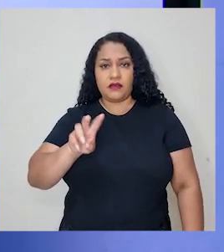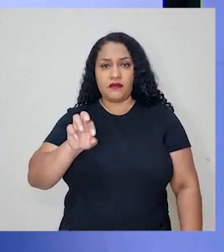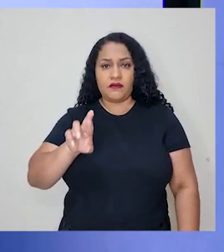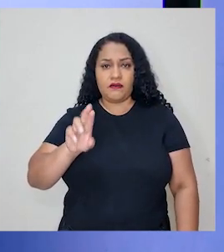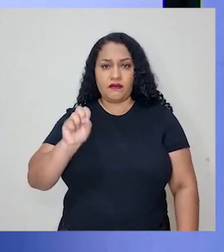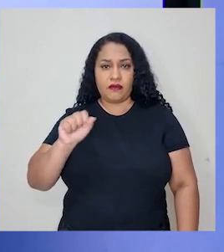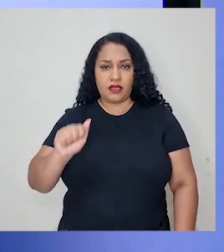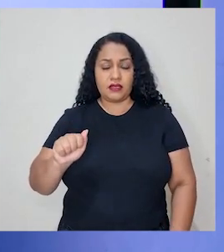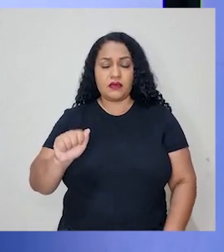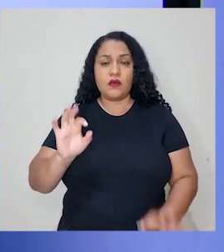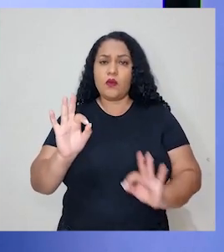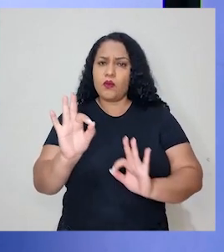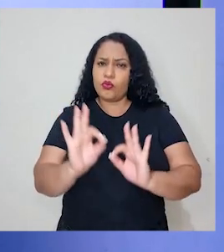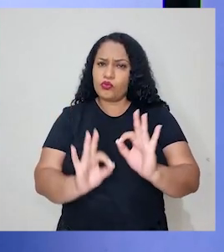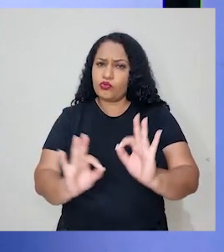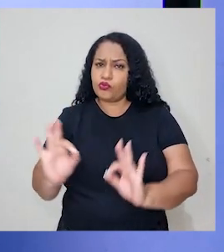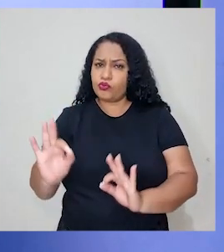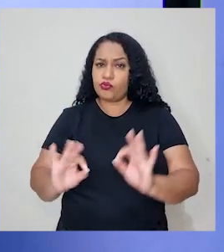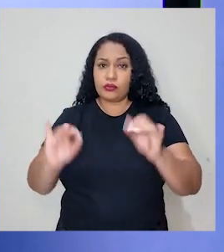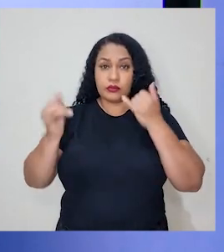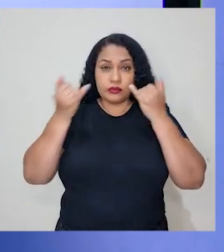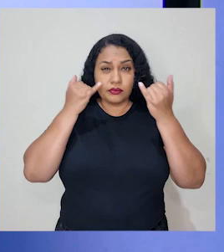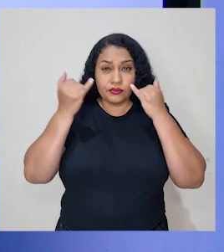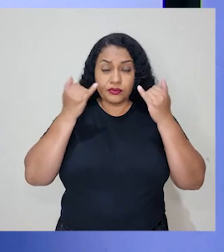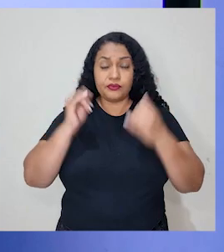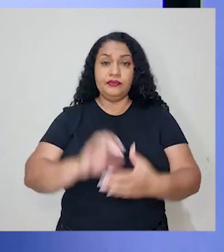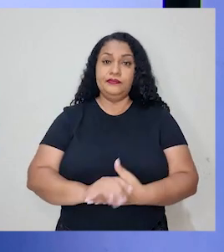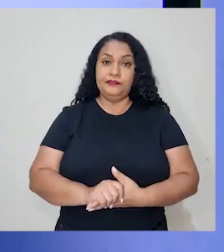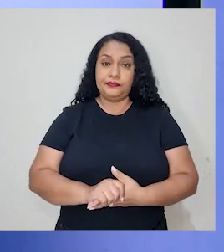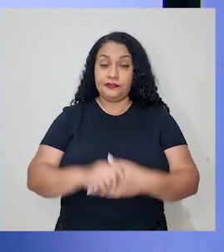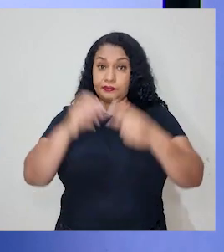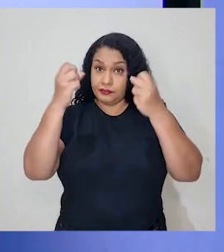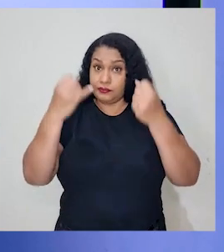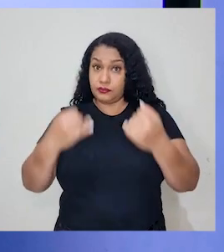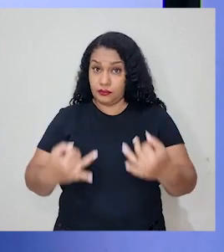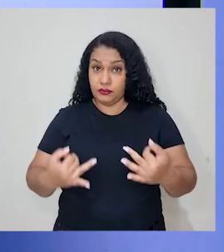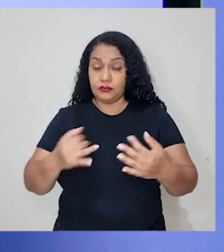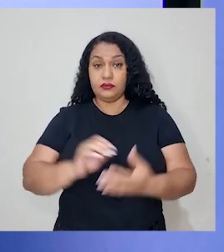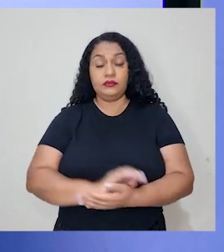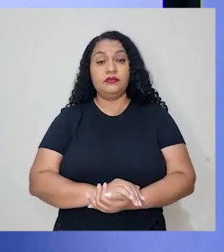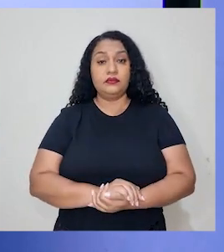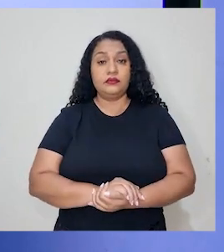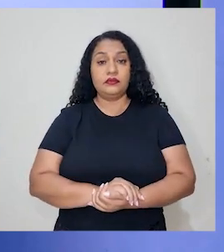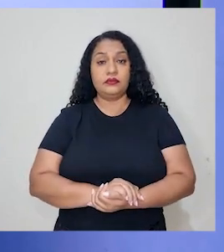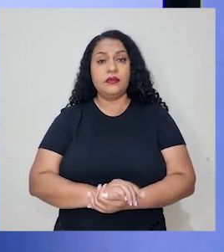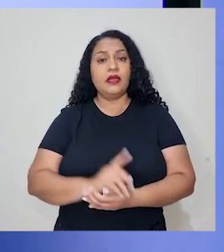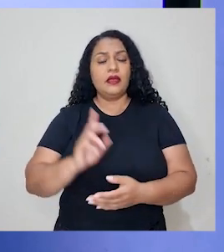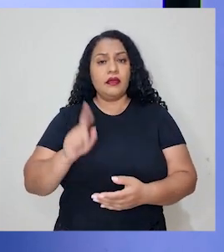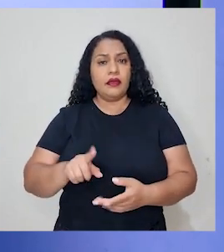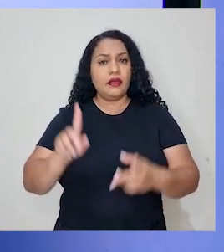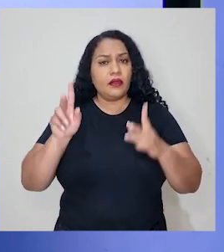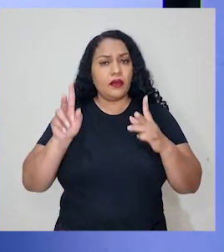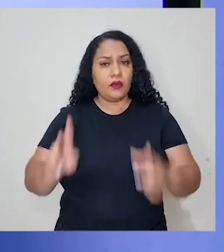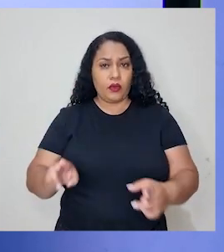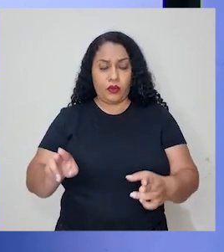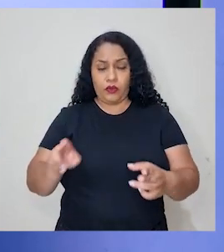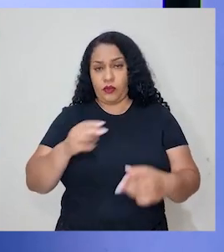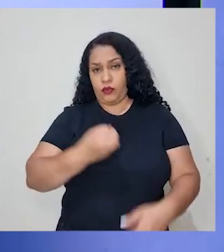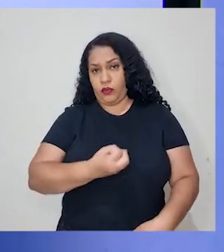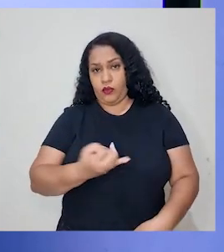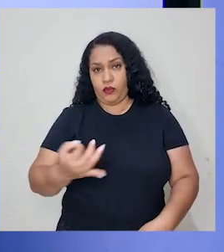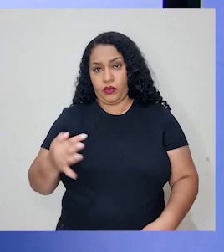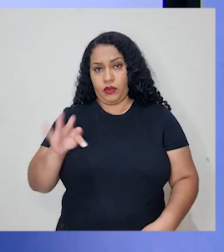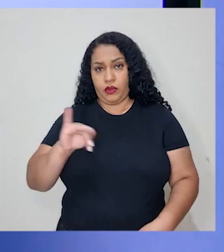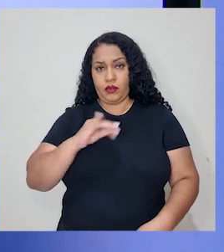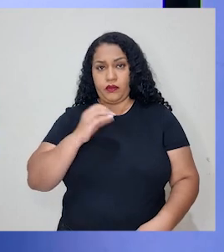organizar, então, as informações que o exercício deu. Aqui a explicação. Como é a mesma quantidade de fio,